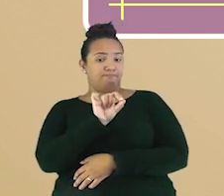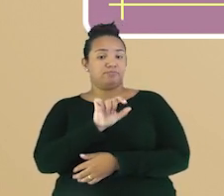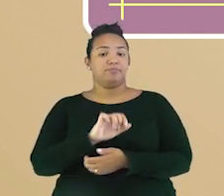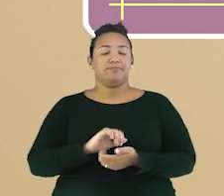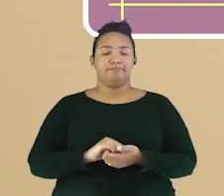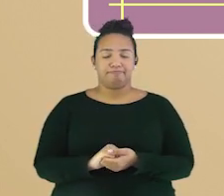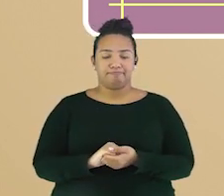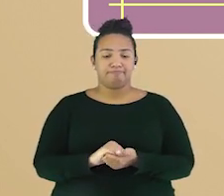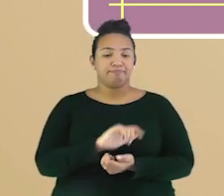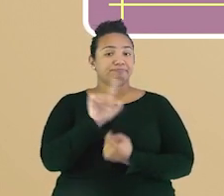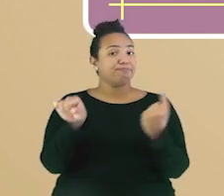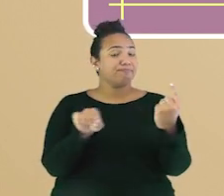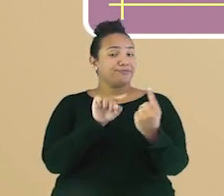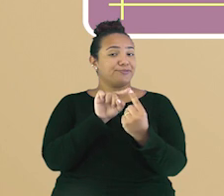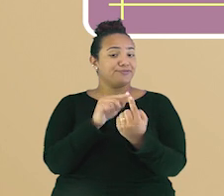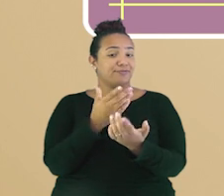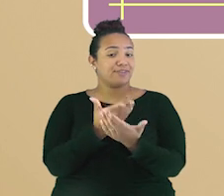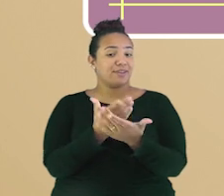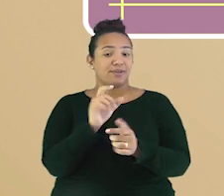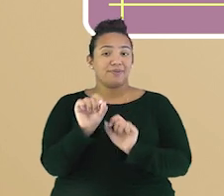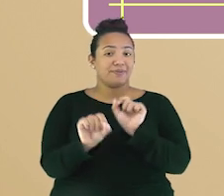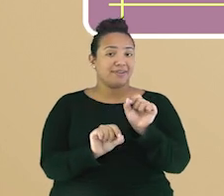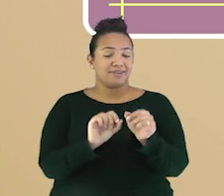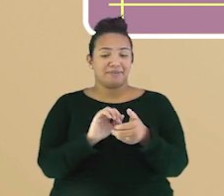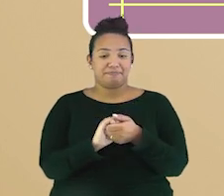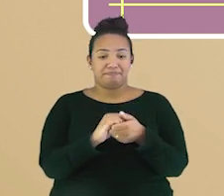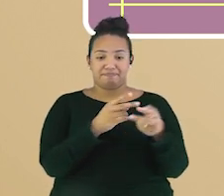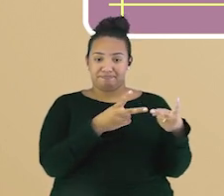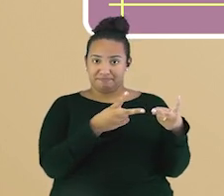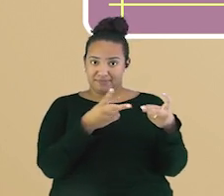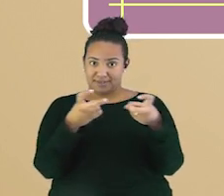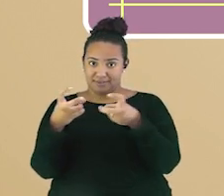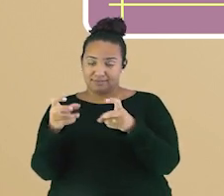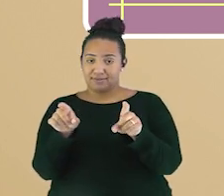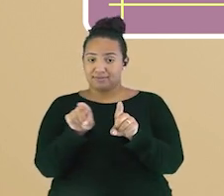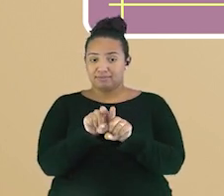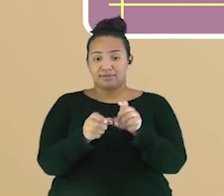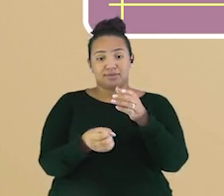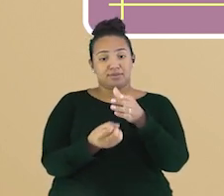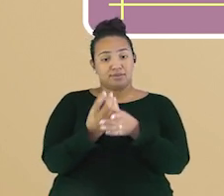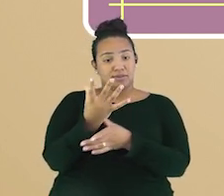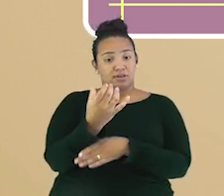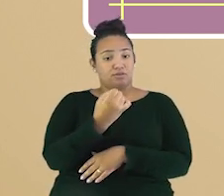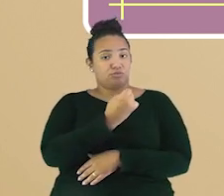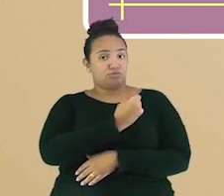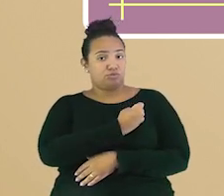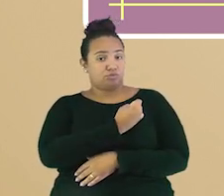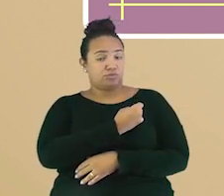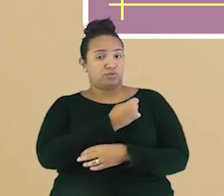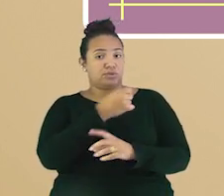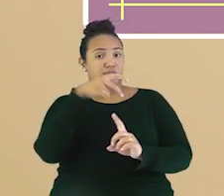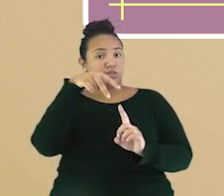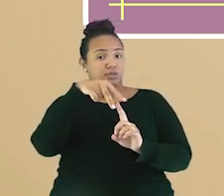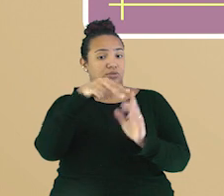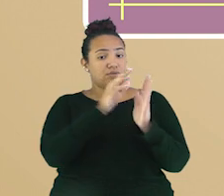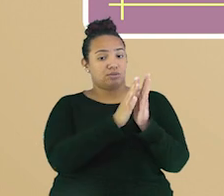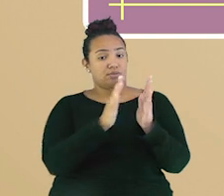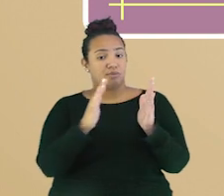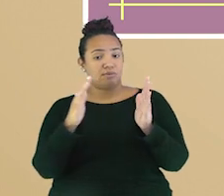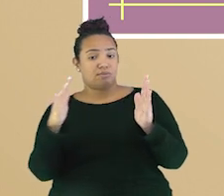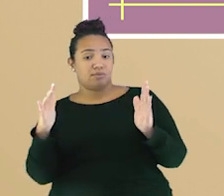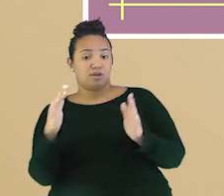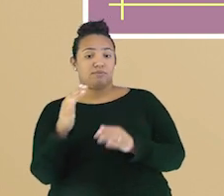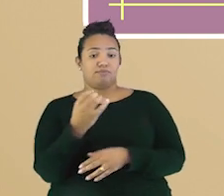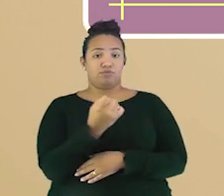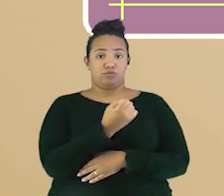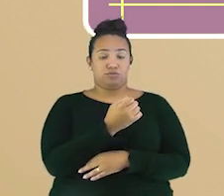O objetivo da aula é observar e construir sequências de números naturais em ordem crescente e decrescente e